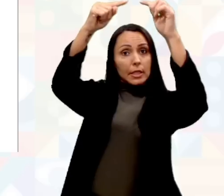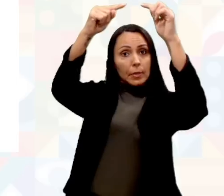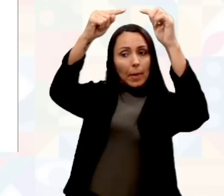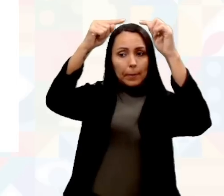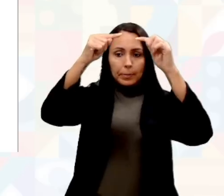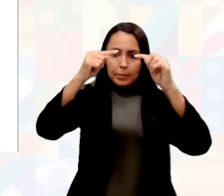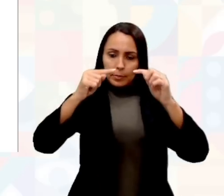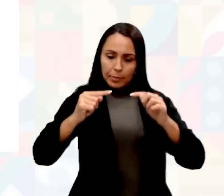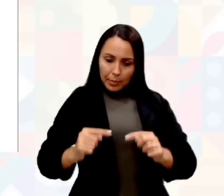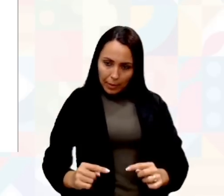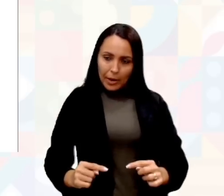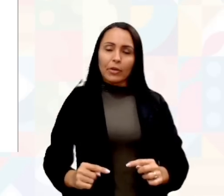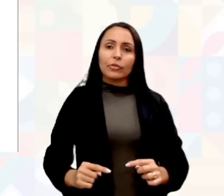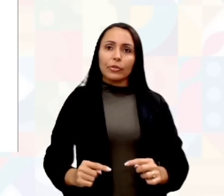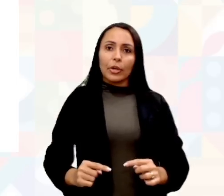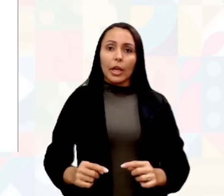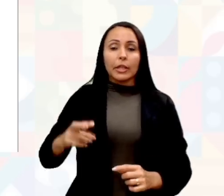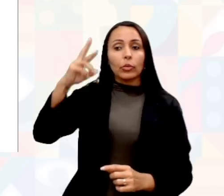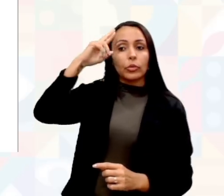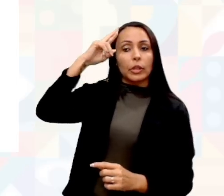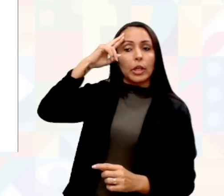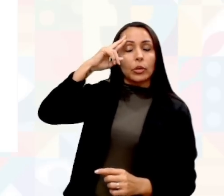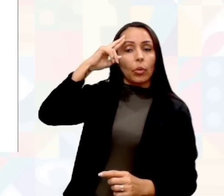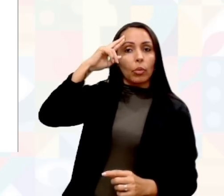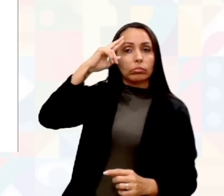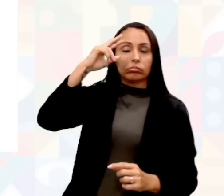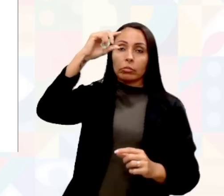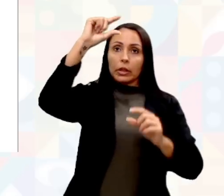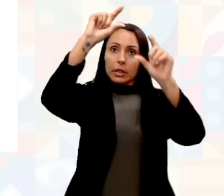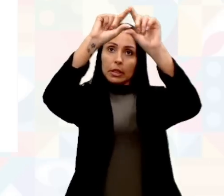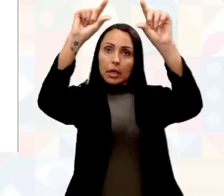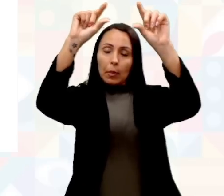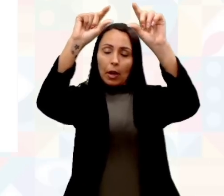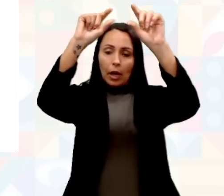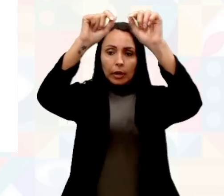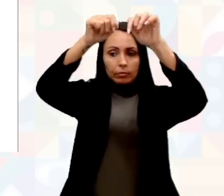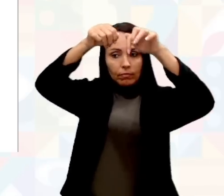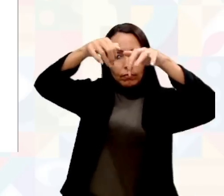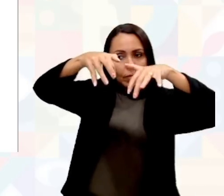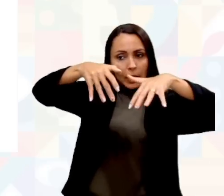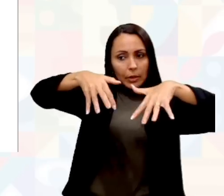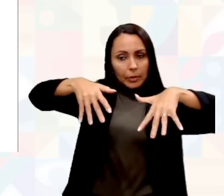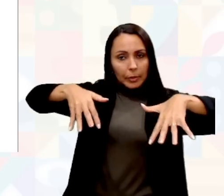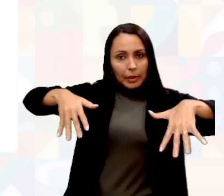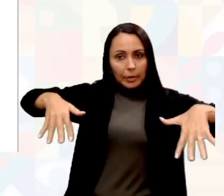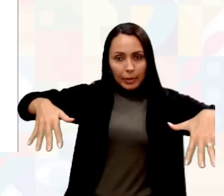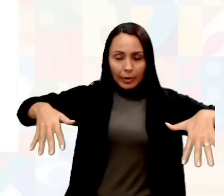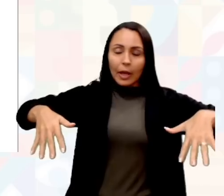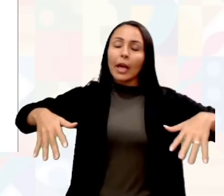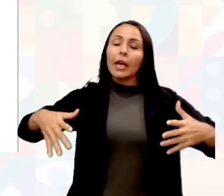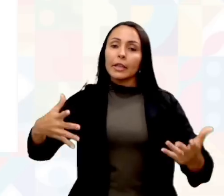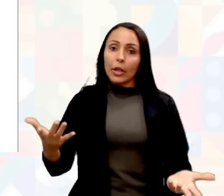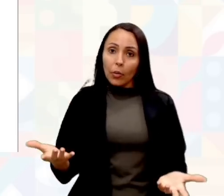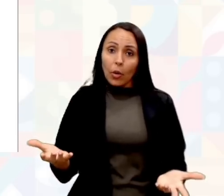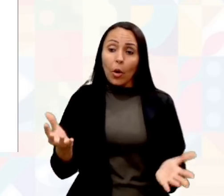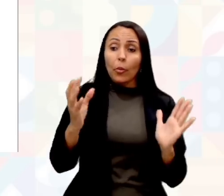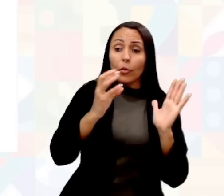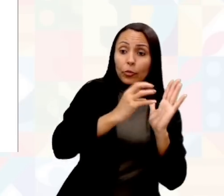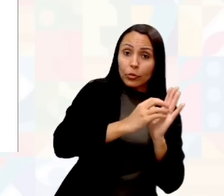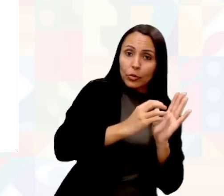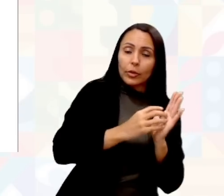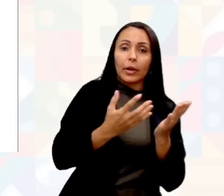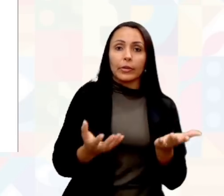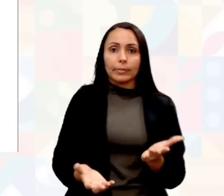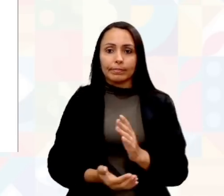da direção até as áreas funcionais da organização. Mas aí cabe também um destaque para outro tipo de organograma,